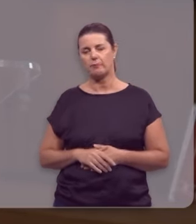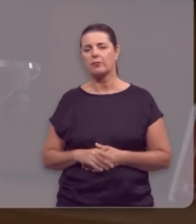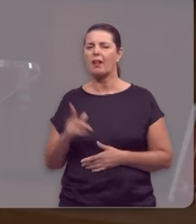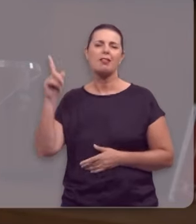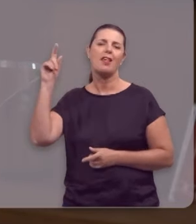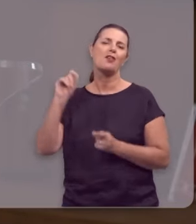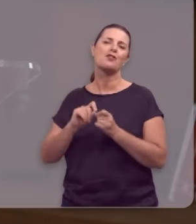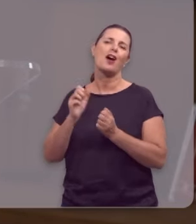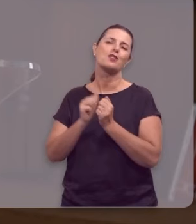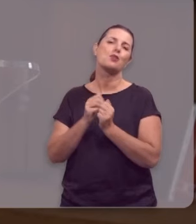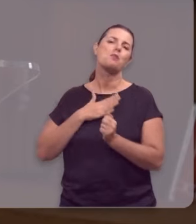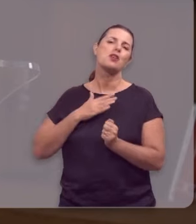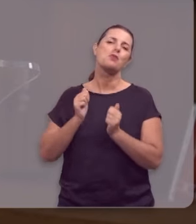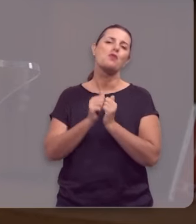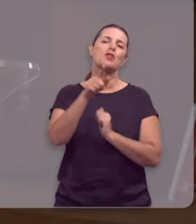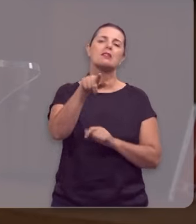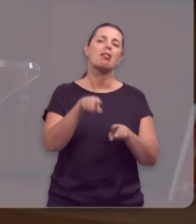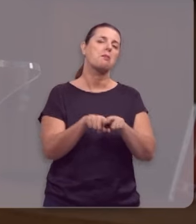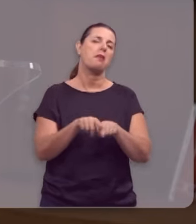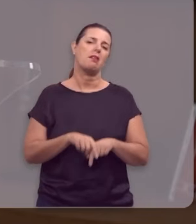isso que Deus faz comigo e com você.